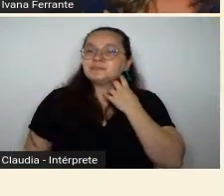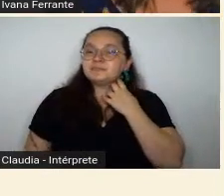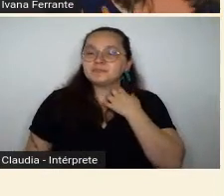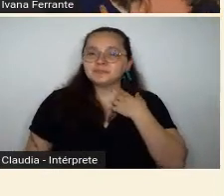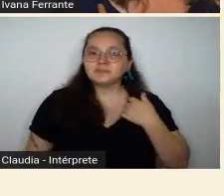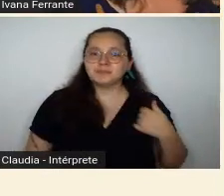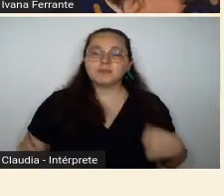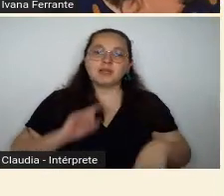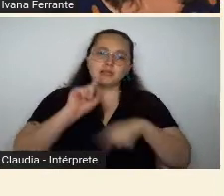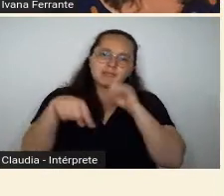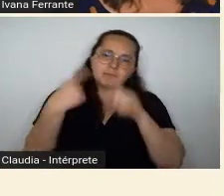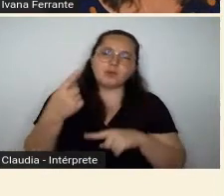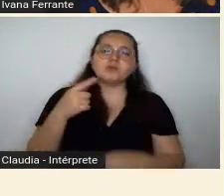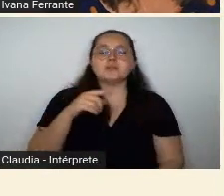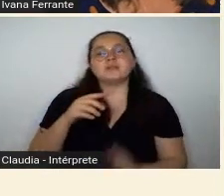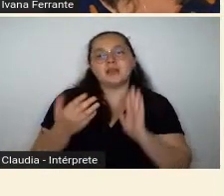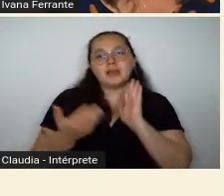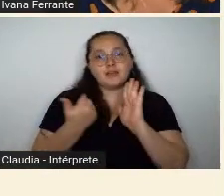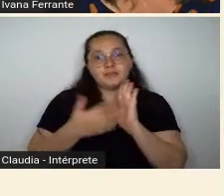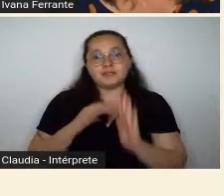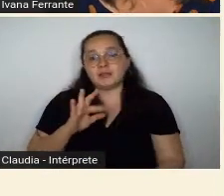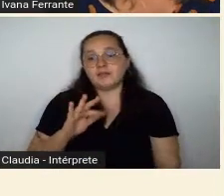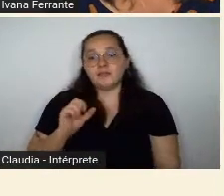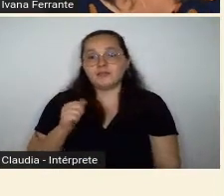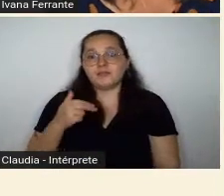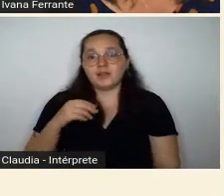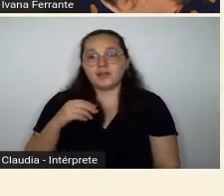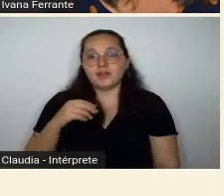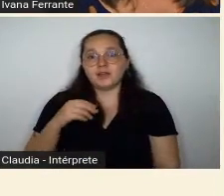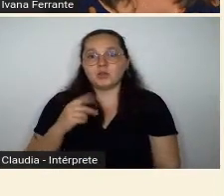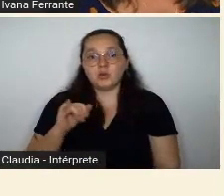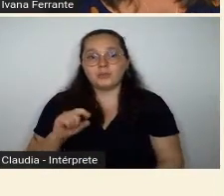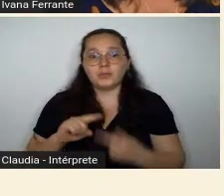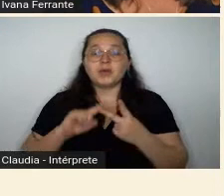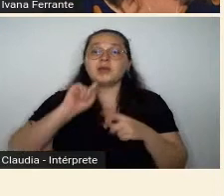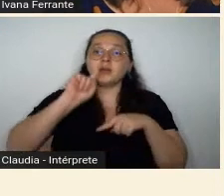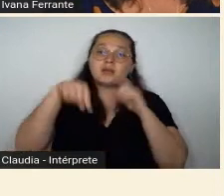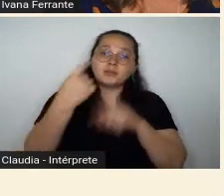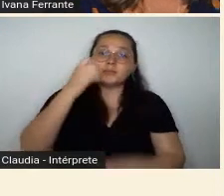Panóplia e na revista do Brasil. A gente também